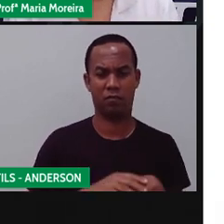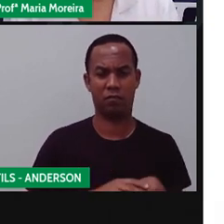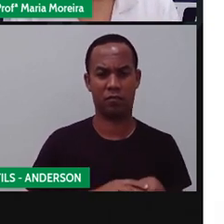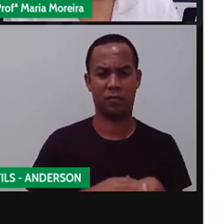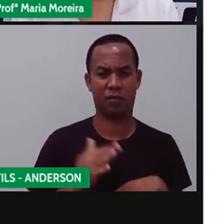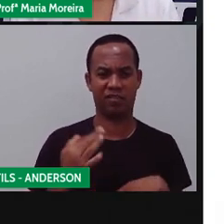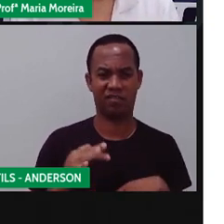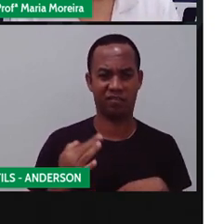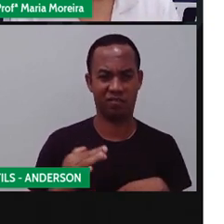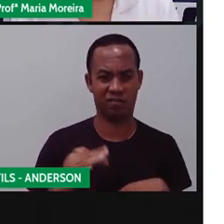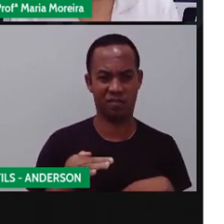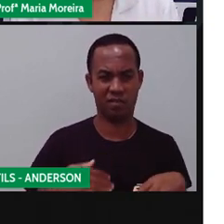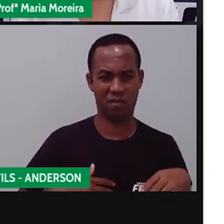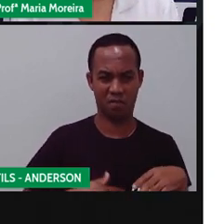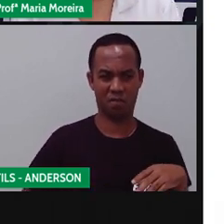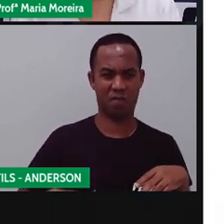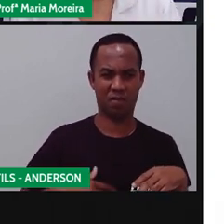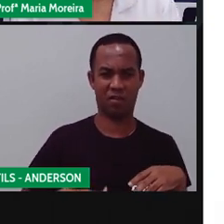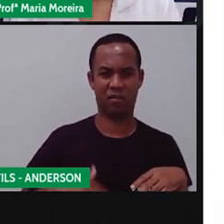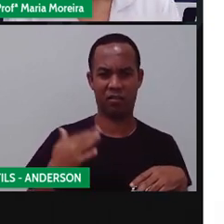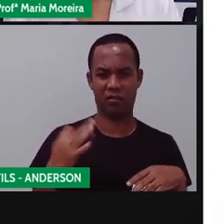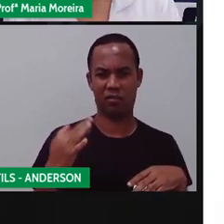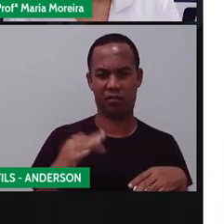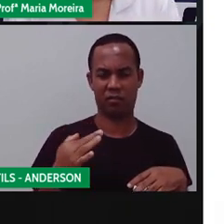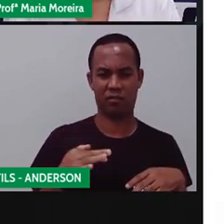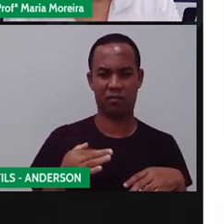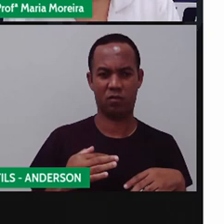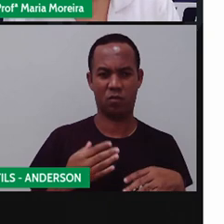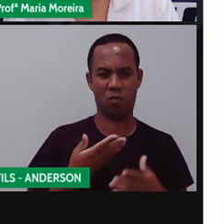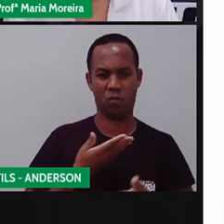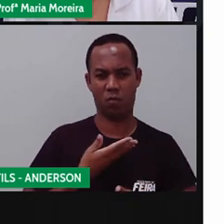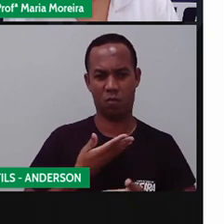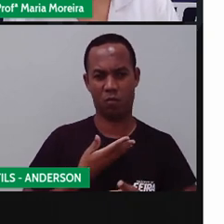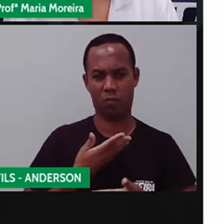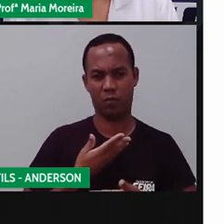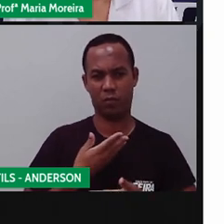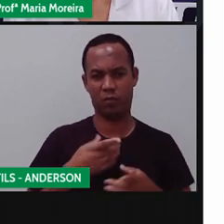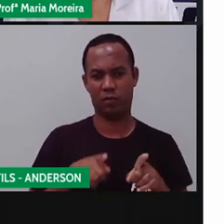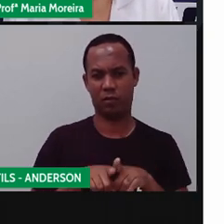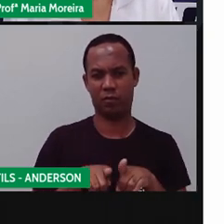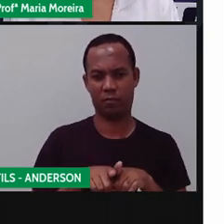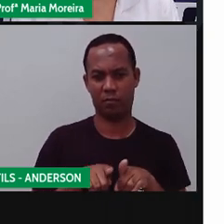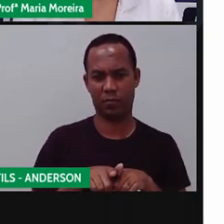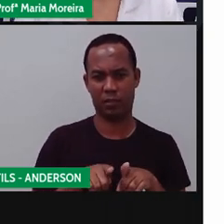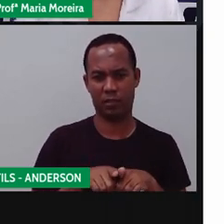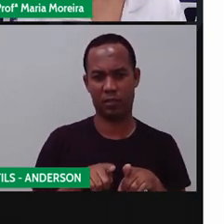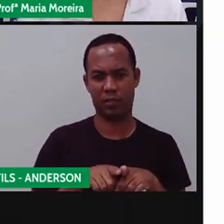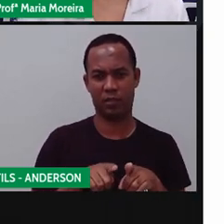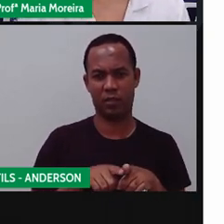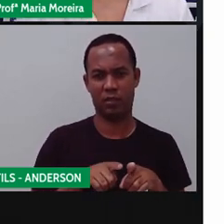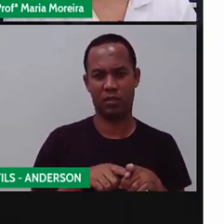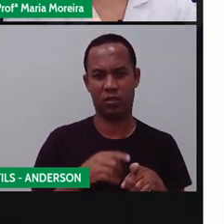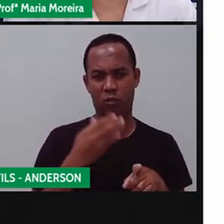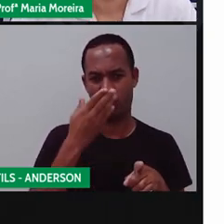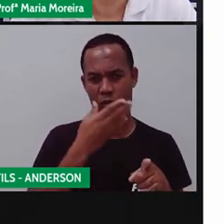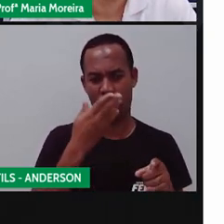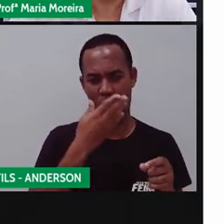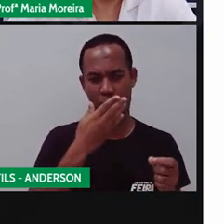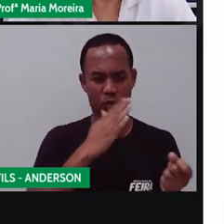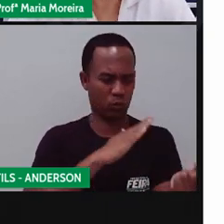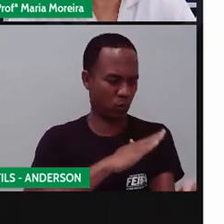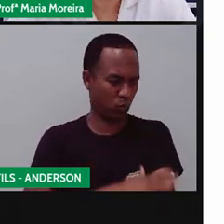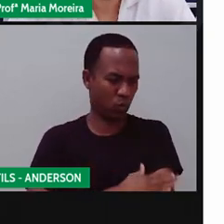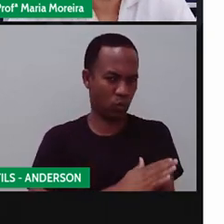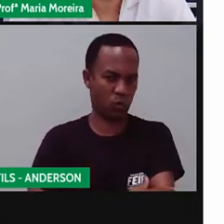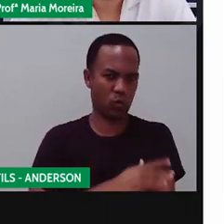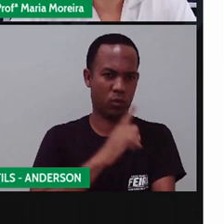Inflamação e irritação do estômago, intestino e risco. E serve também pra diabetes, provavelmente pra baixar essa questão do açúcar.